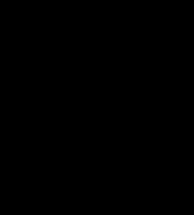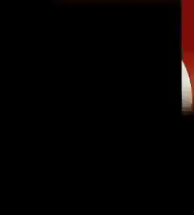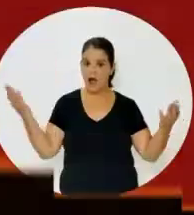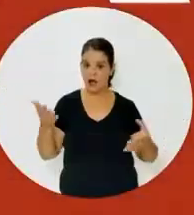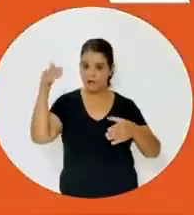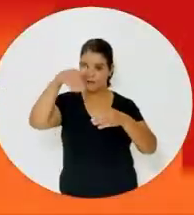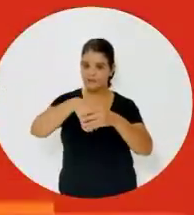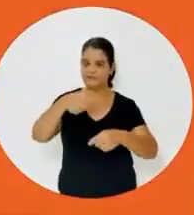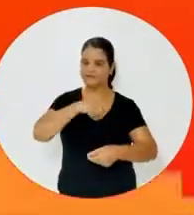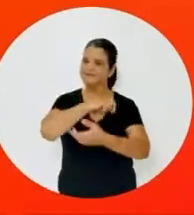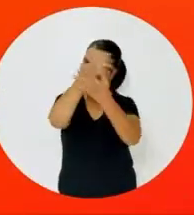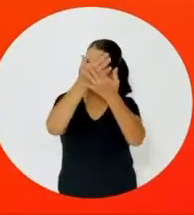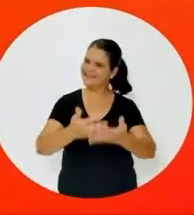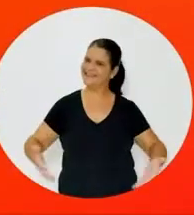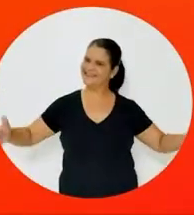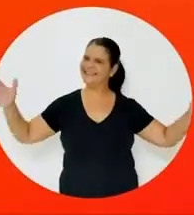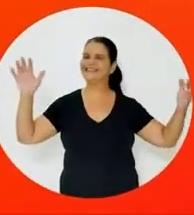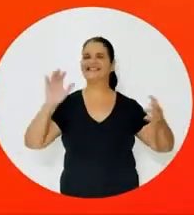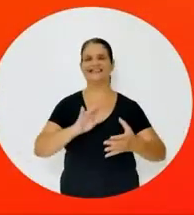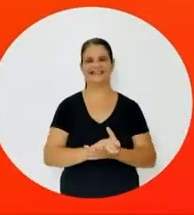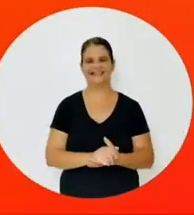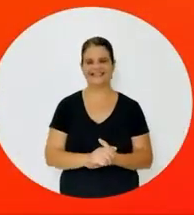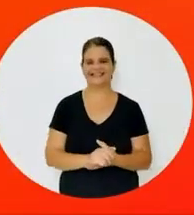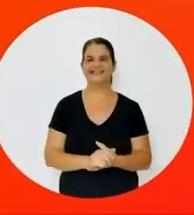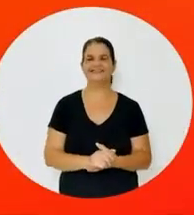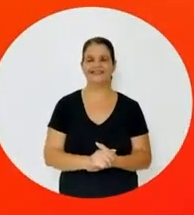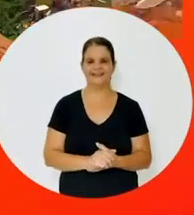Agora é Marília Raiz!